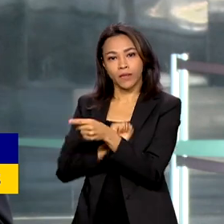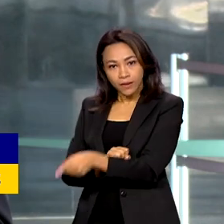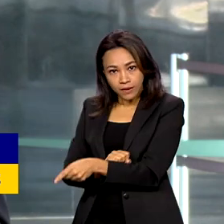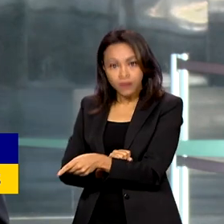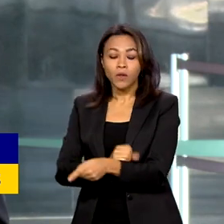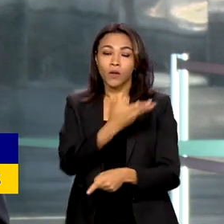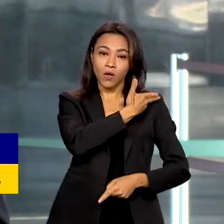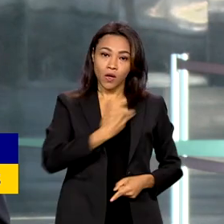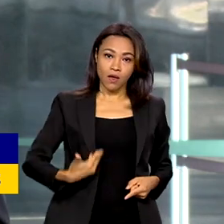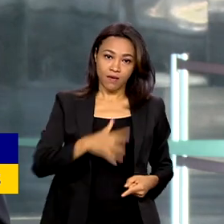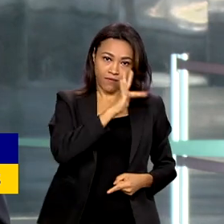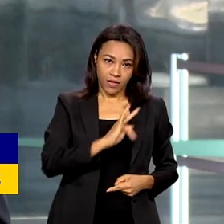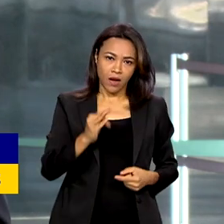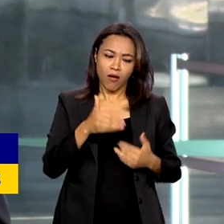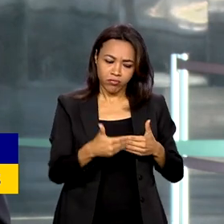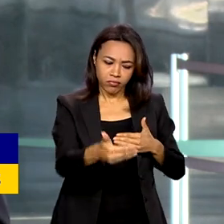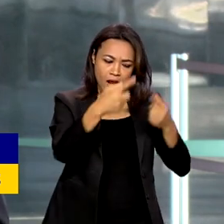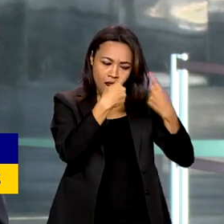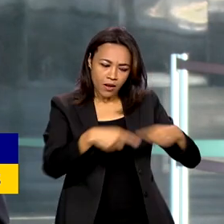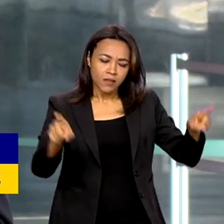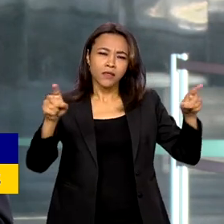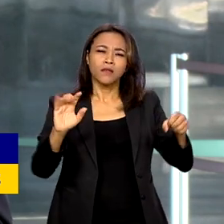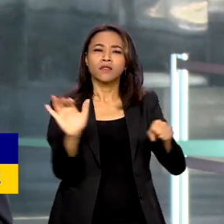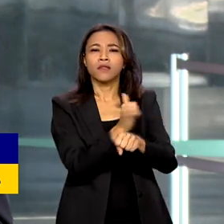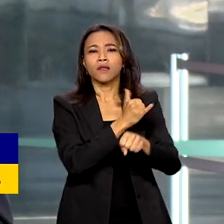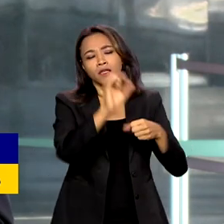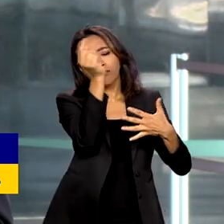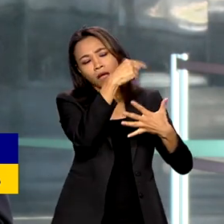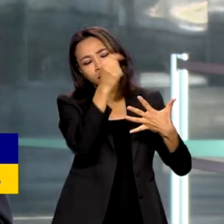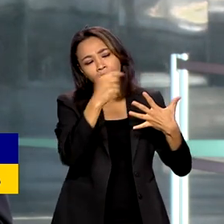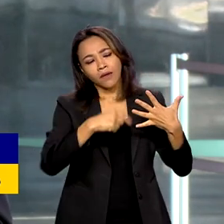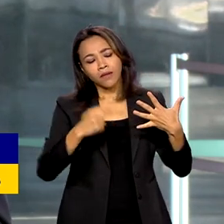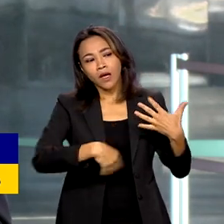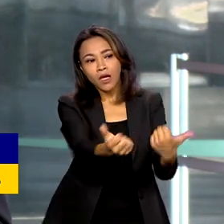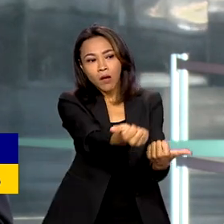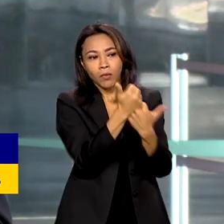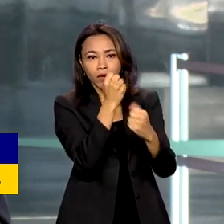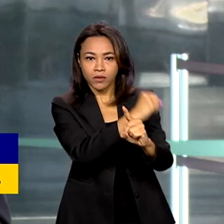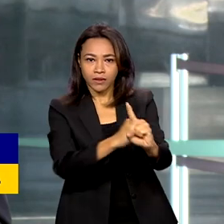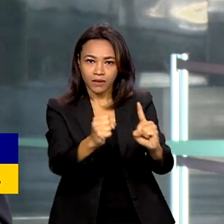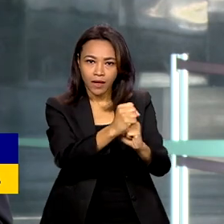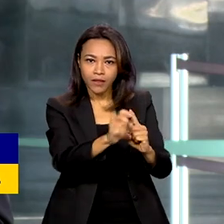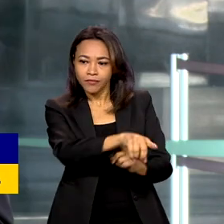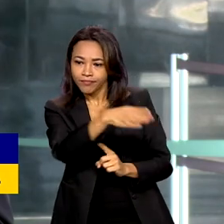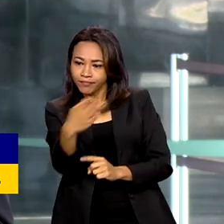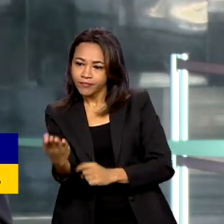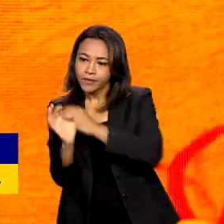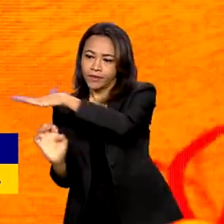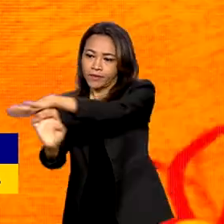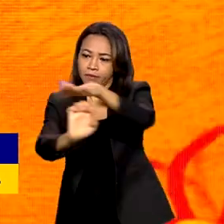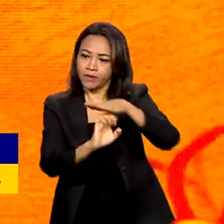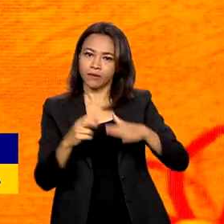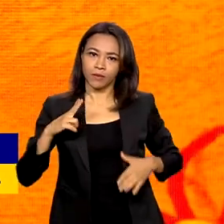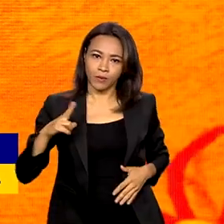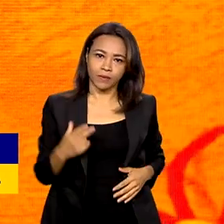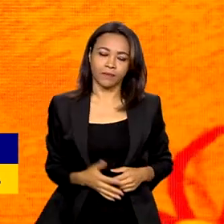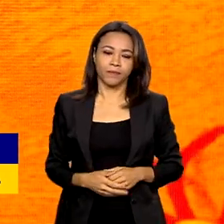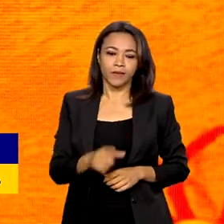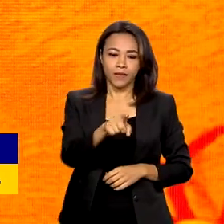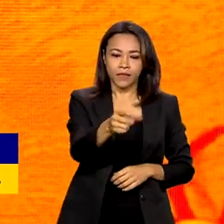governo federal está lançando uma série de medidas, em parceria com a sociedade civil e empresas privadas. Vamos